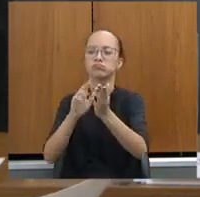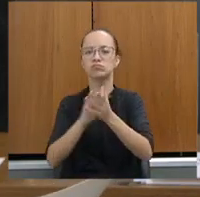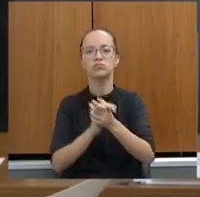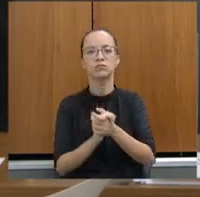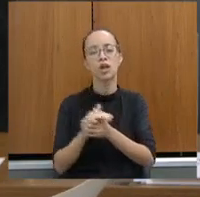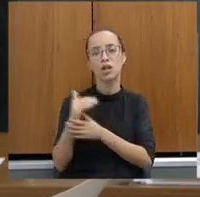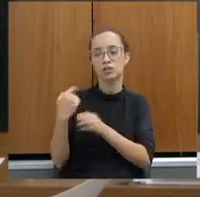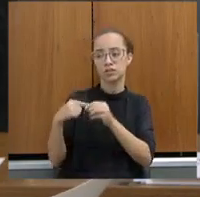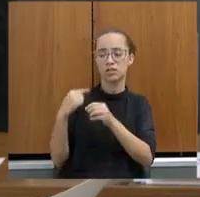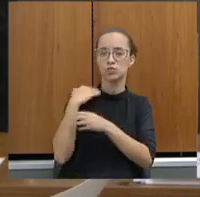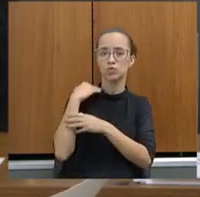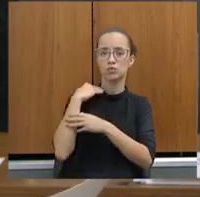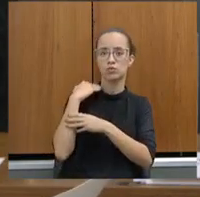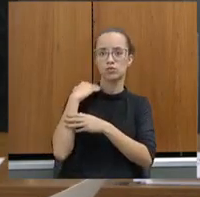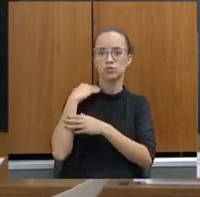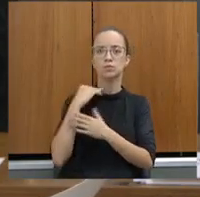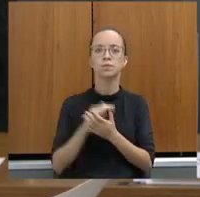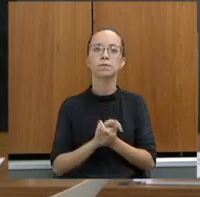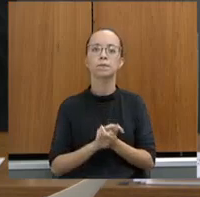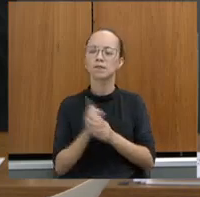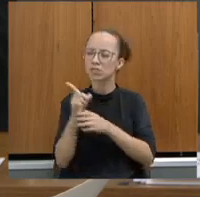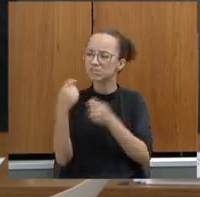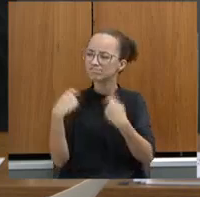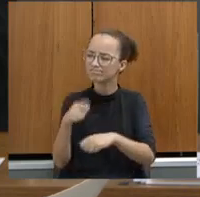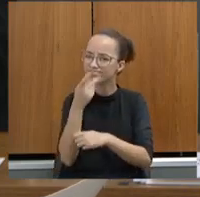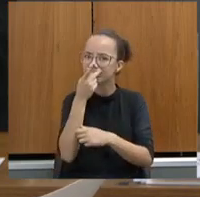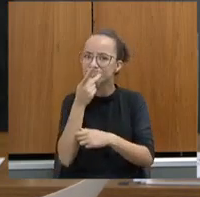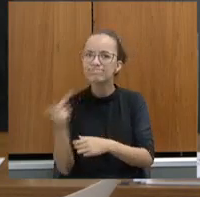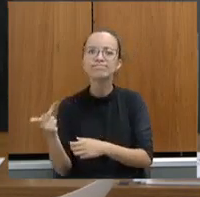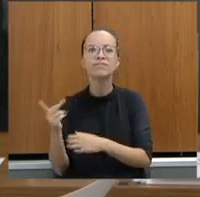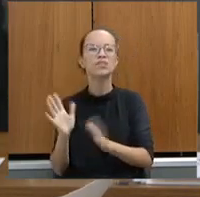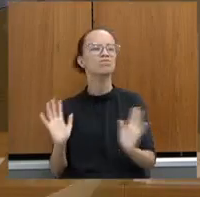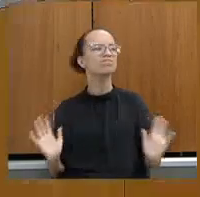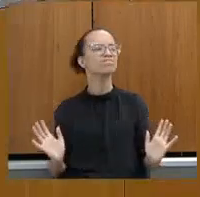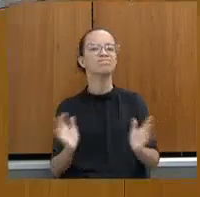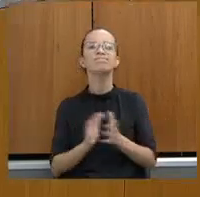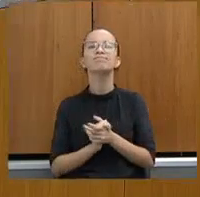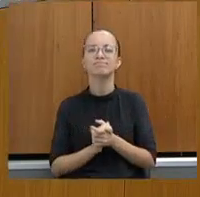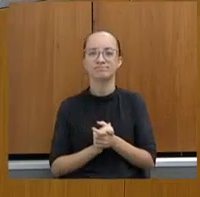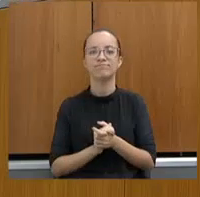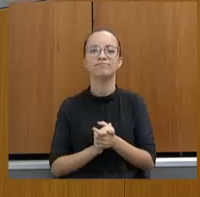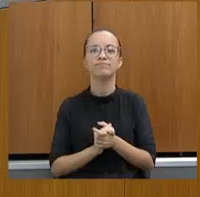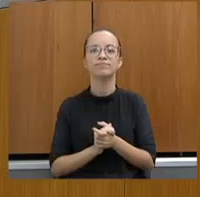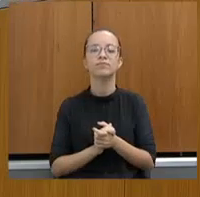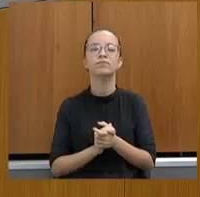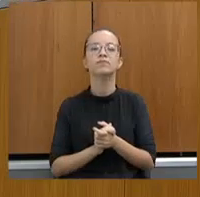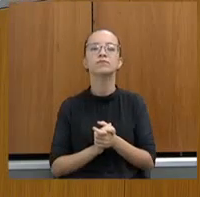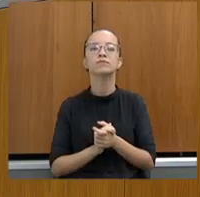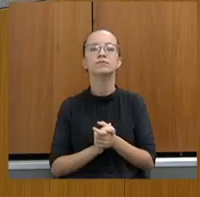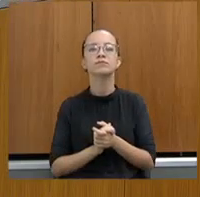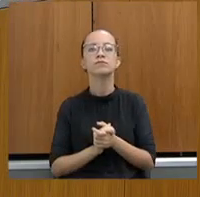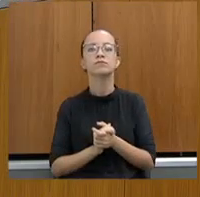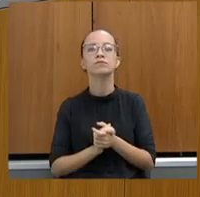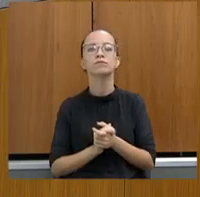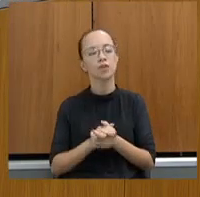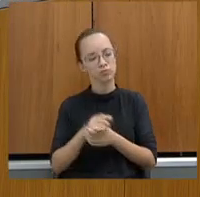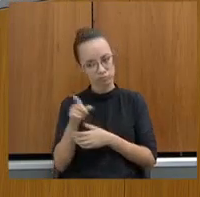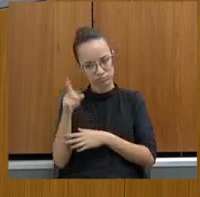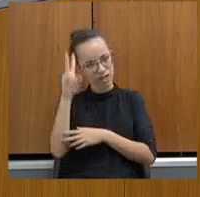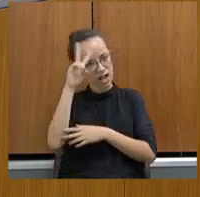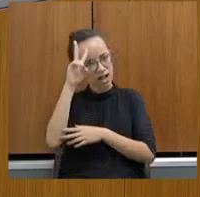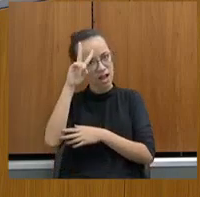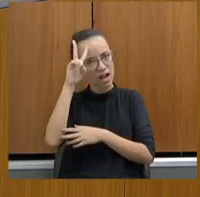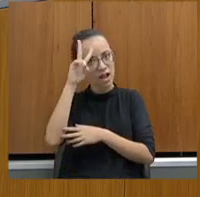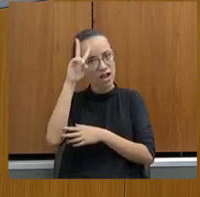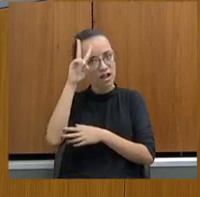o de Juiz de Fora. Você tem que visitar. Está uma coisa assim... Nós chegamos a oficiar o senhor, o senhor lembra, secretário? Sim, sim,